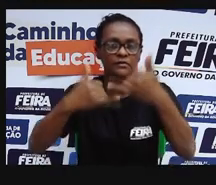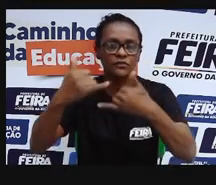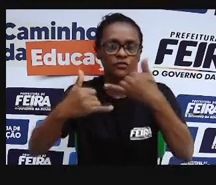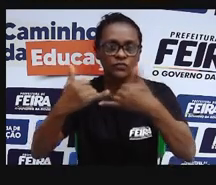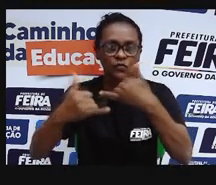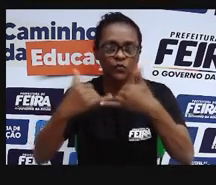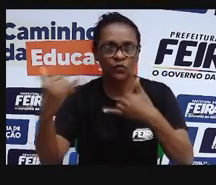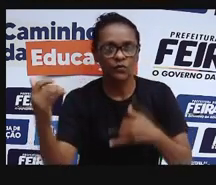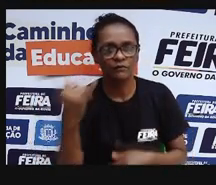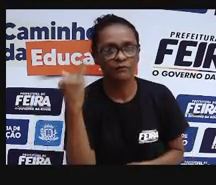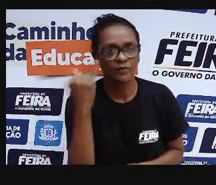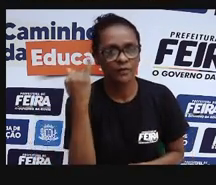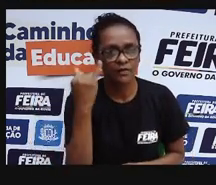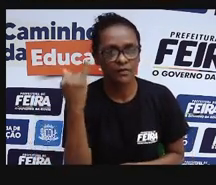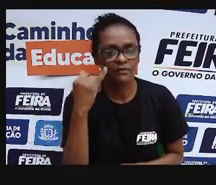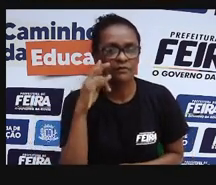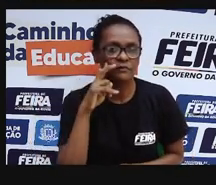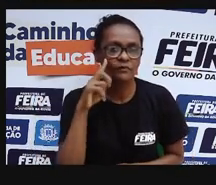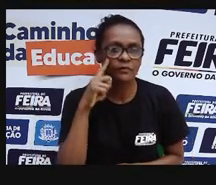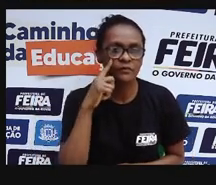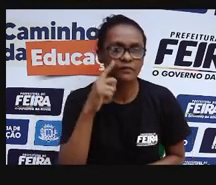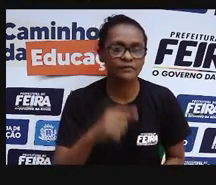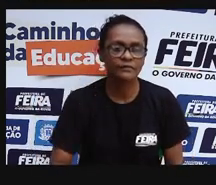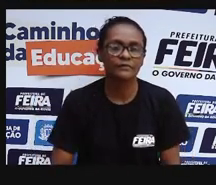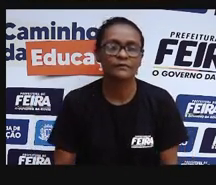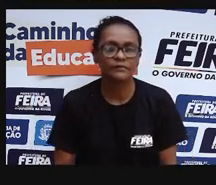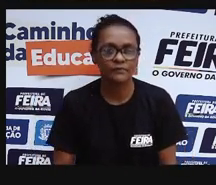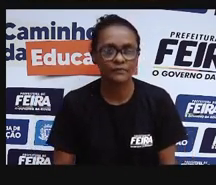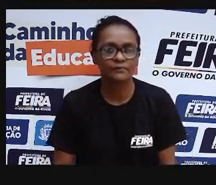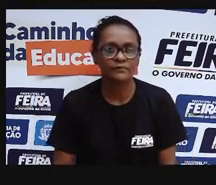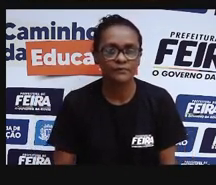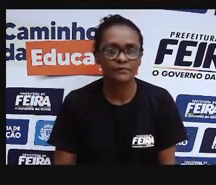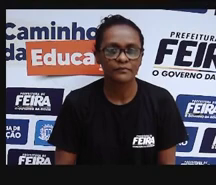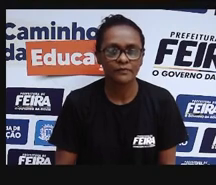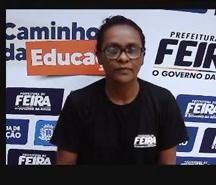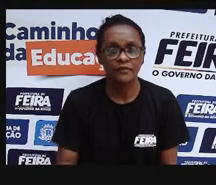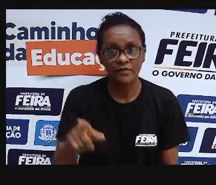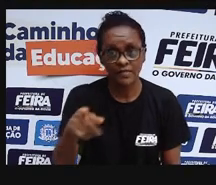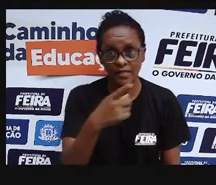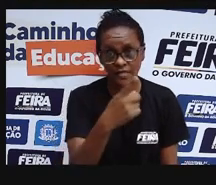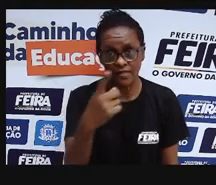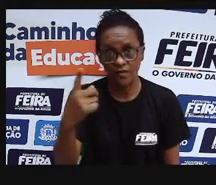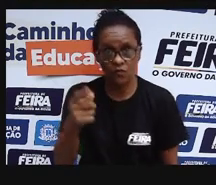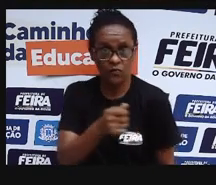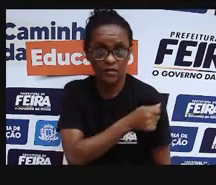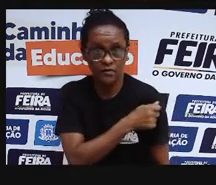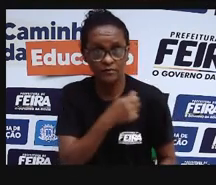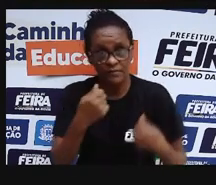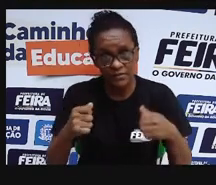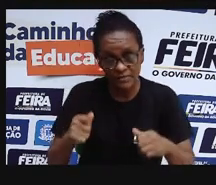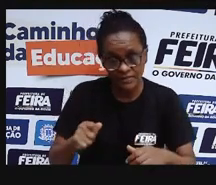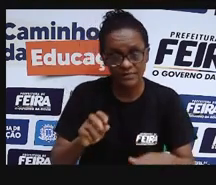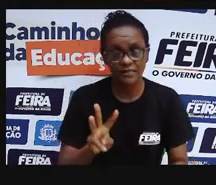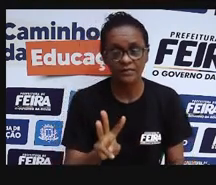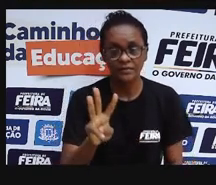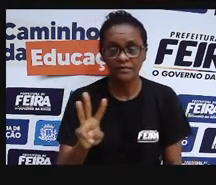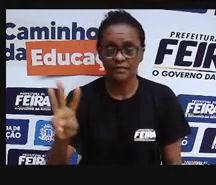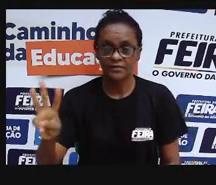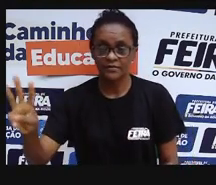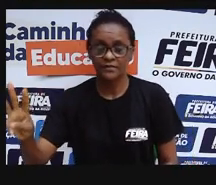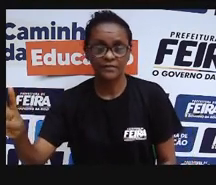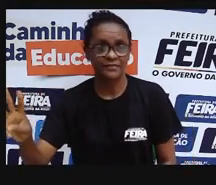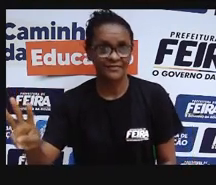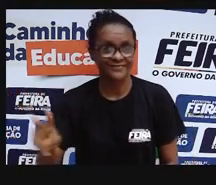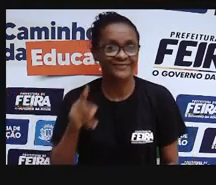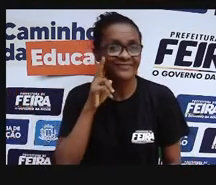vou fazer um spoiler desse jogo e peço que vocês acessem esse site, supersus